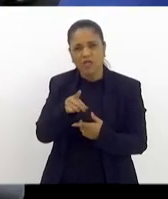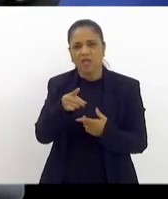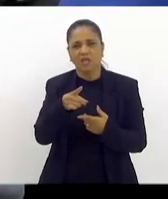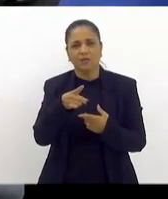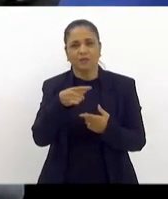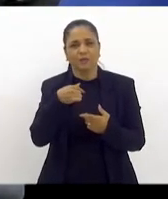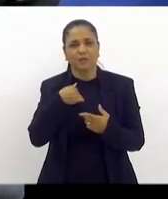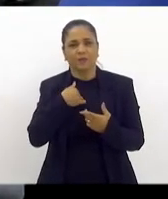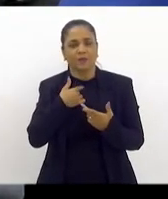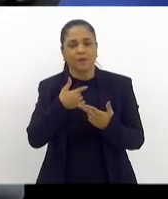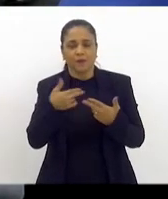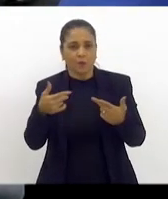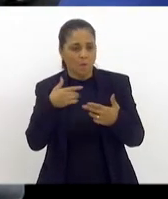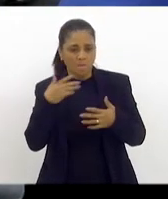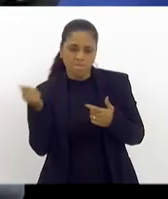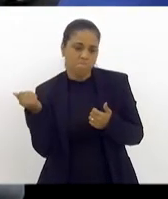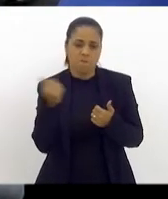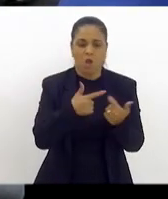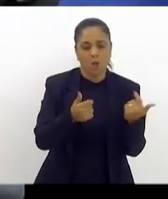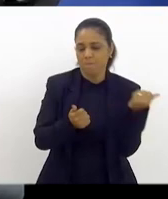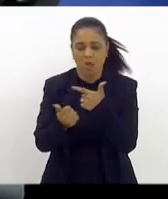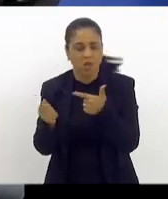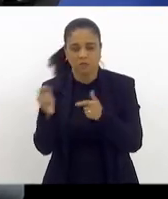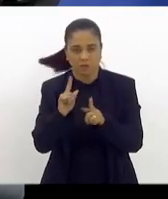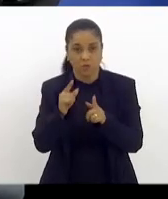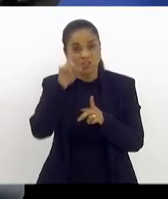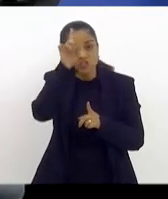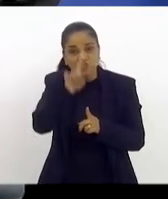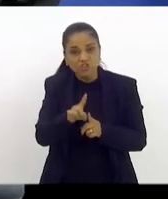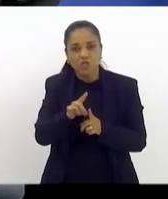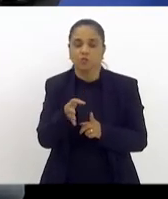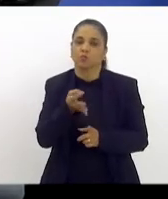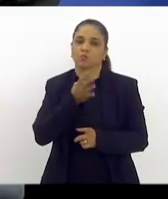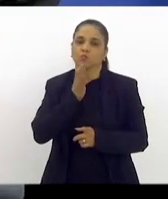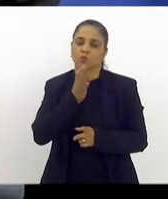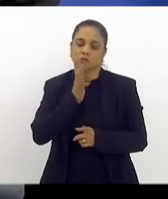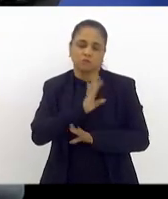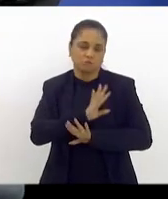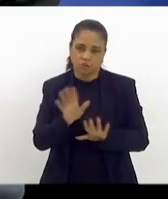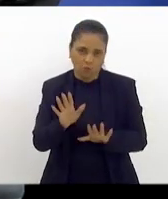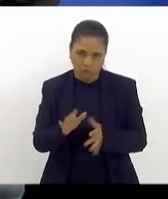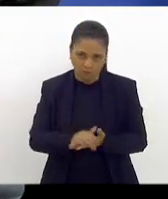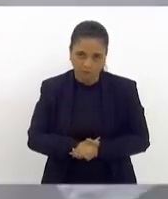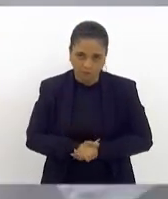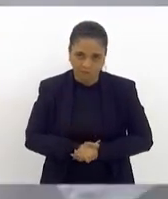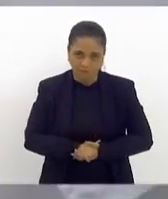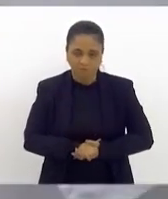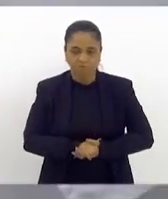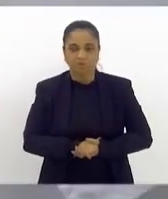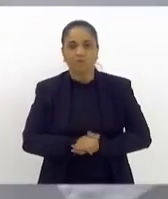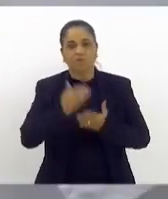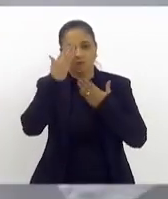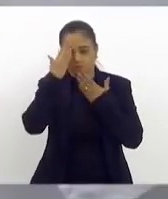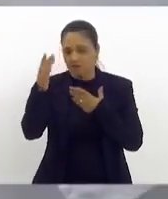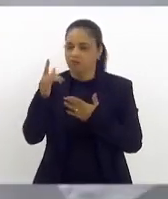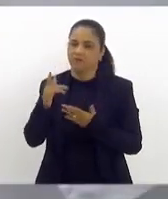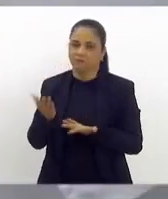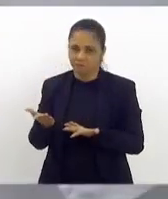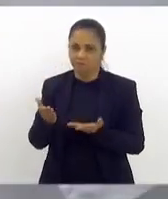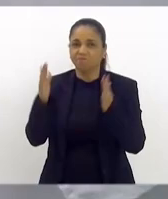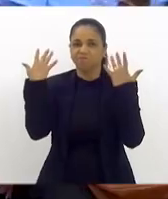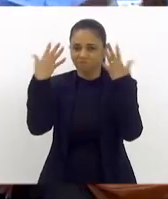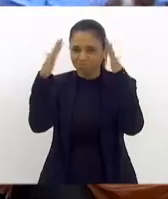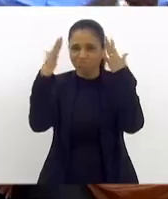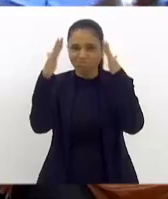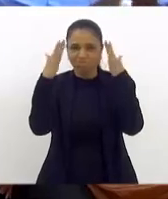quer ser melhor do que ninguém. Nós só queremos nossos direitos reconhecidos. Sem dúvida. Nada além disso. Obrigado. Aplaudam.